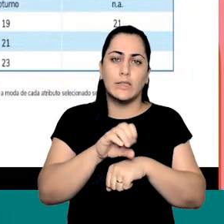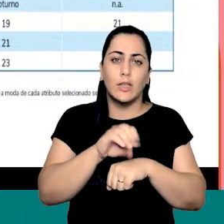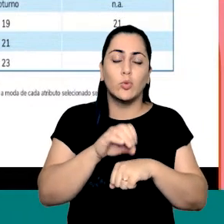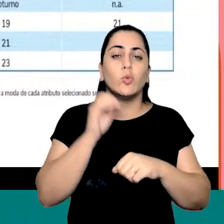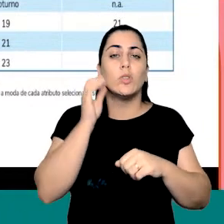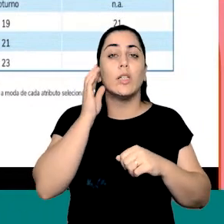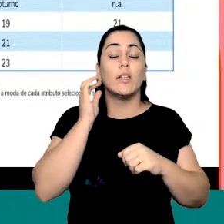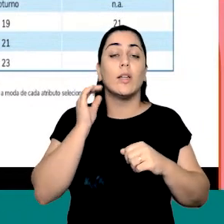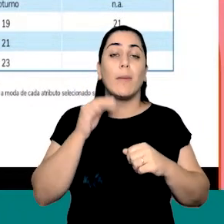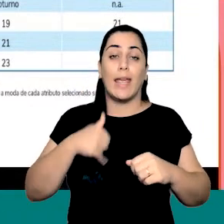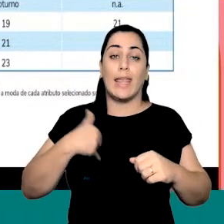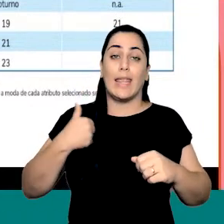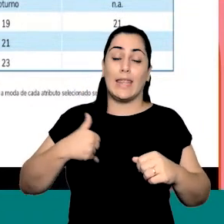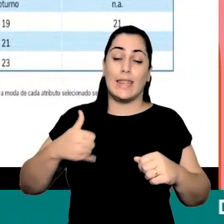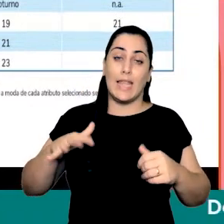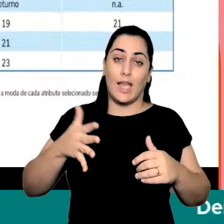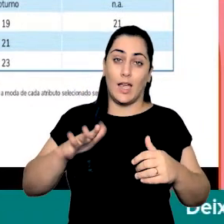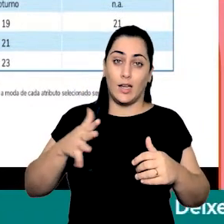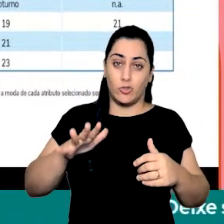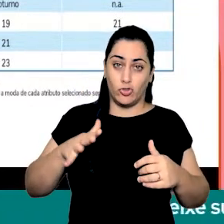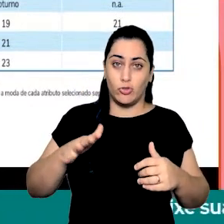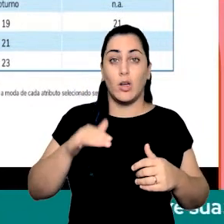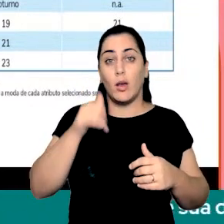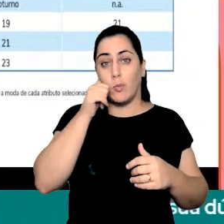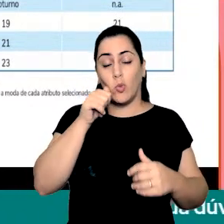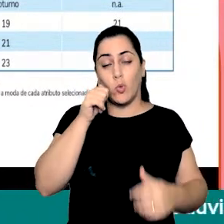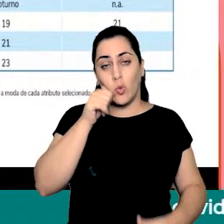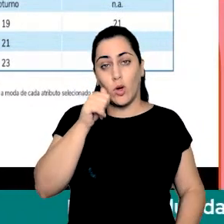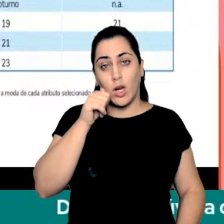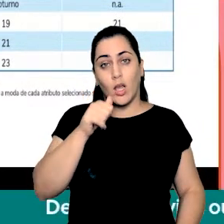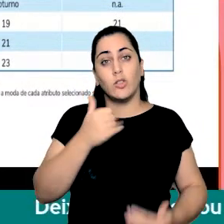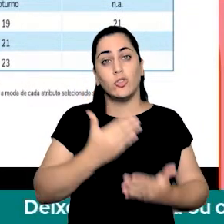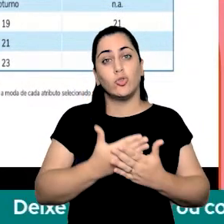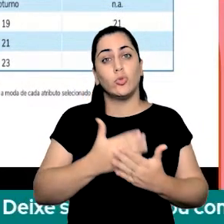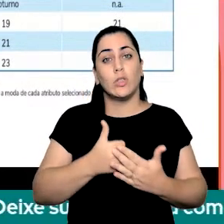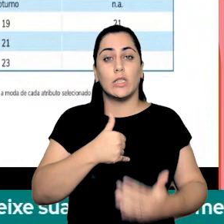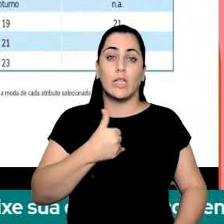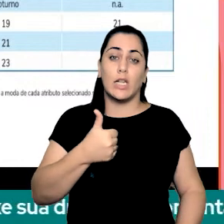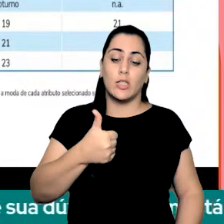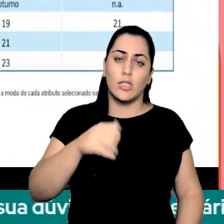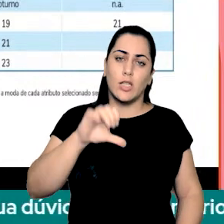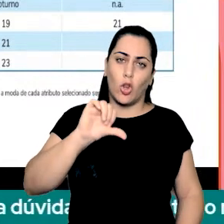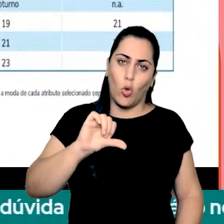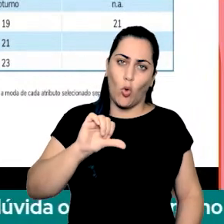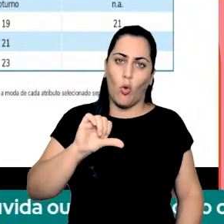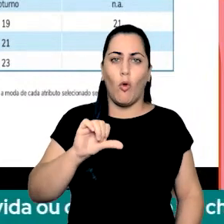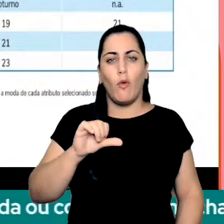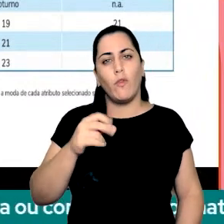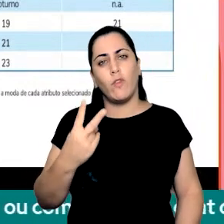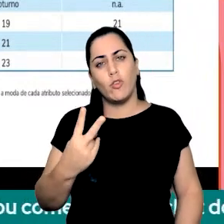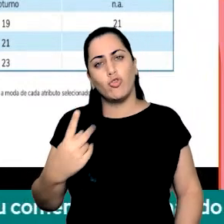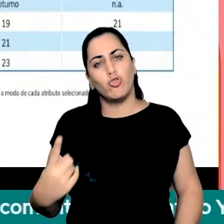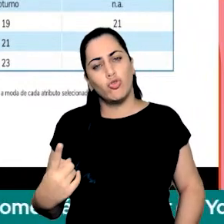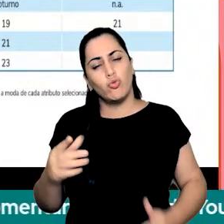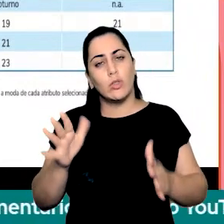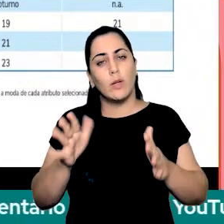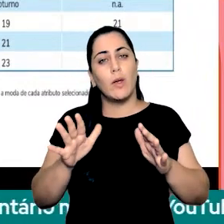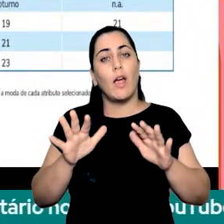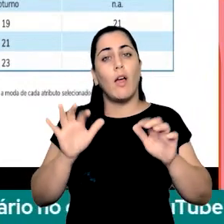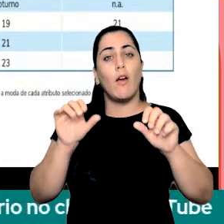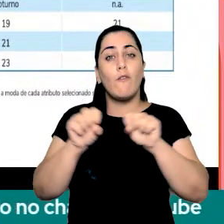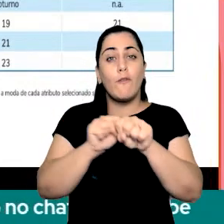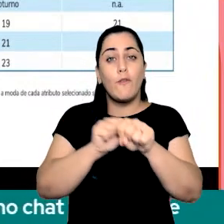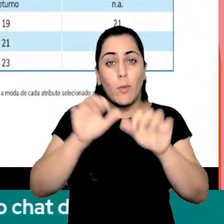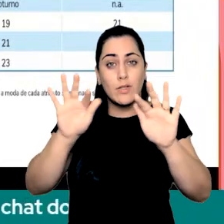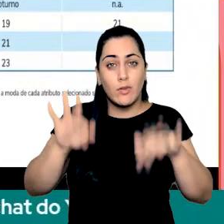idade média, né, dessas, a média de idade dessas mulheres está ali entre 19 e 21 anos e quando vão concluir entre